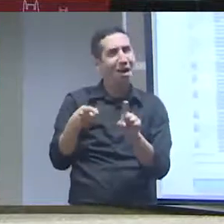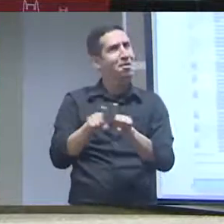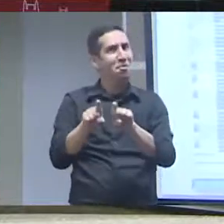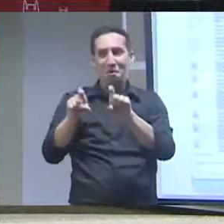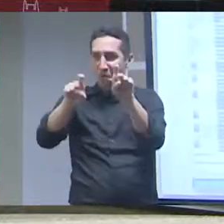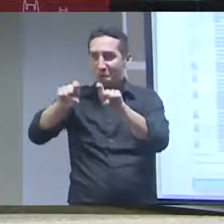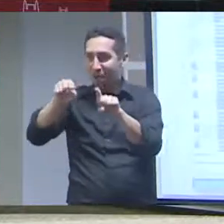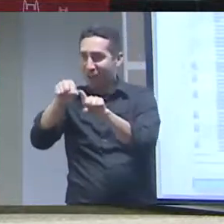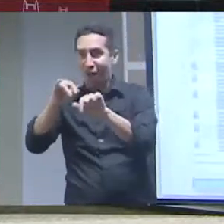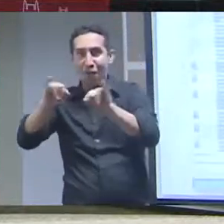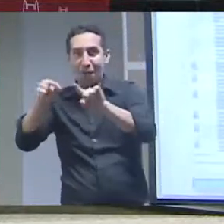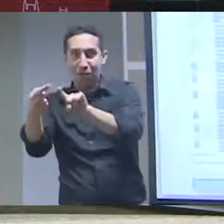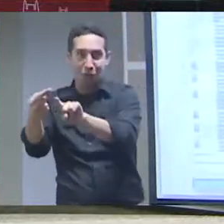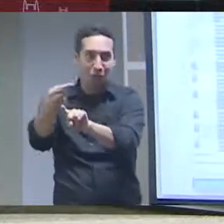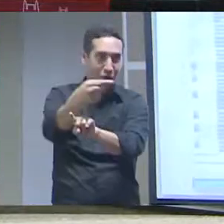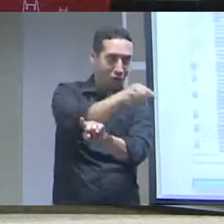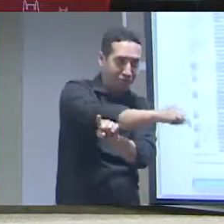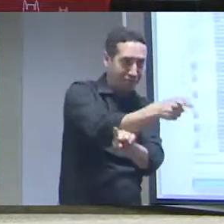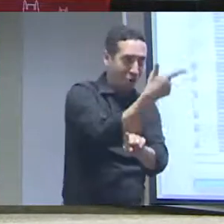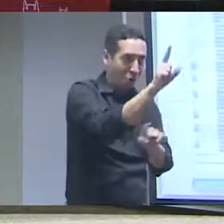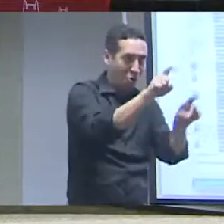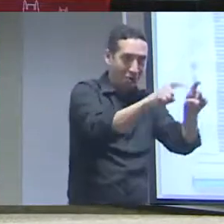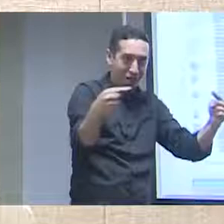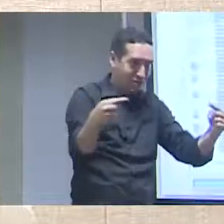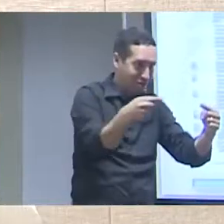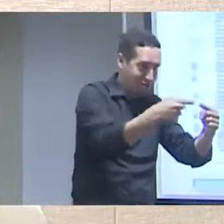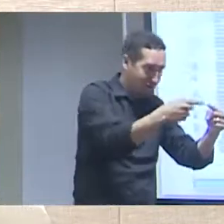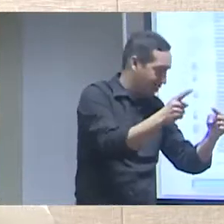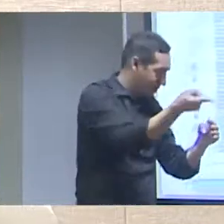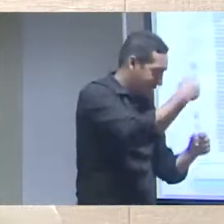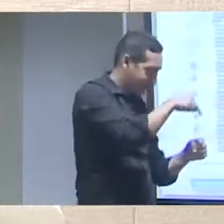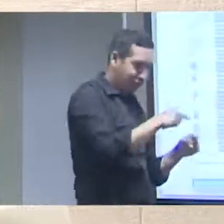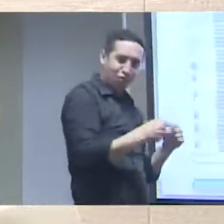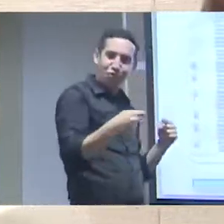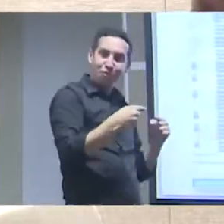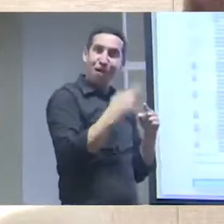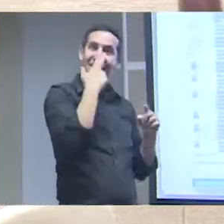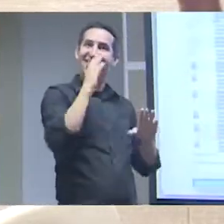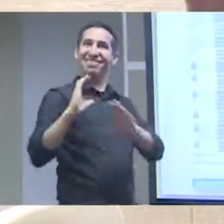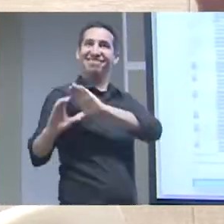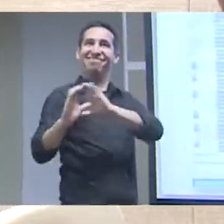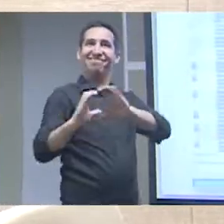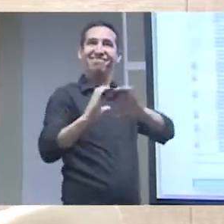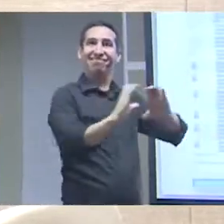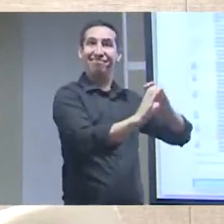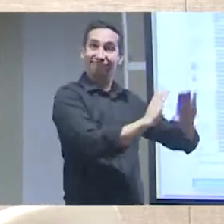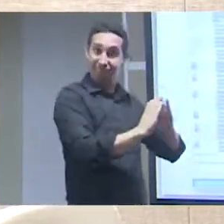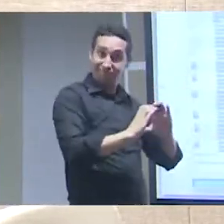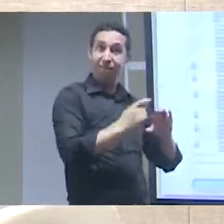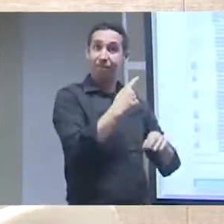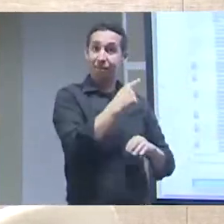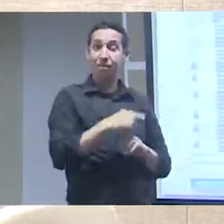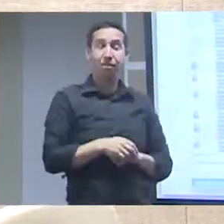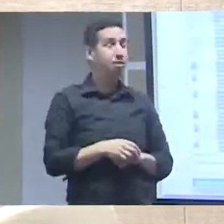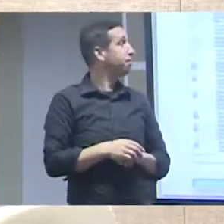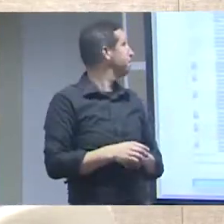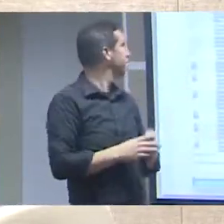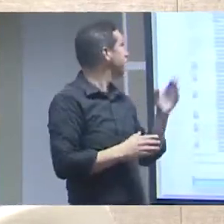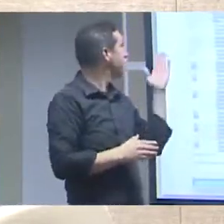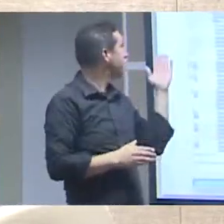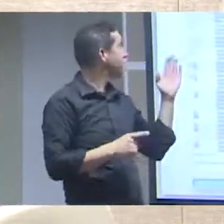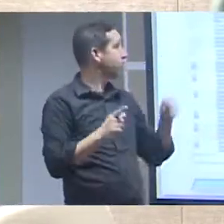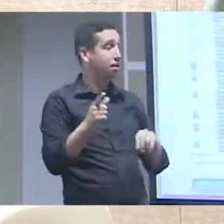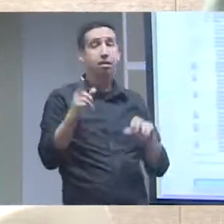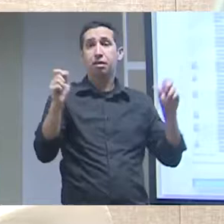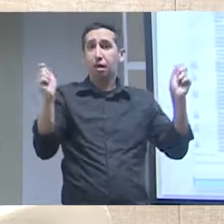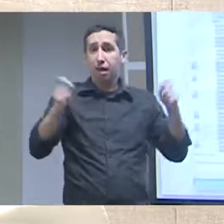nós temos outras a gente vive nesse mundo maluco onde os computadores conversam entre si então a gente publica dados para não humanos